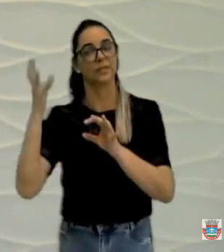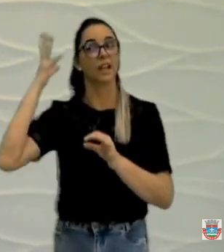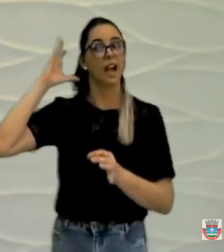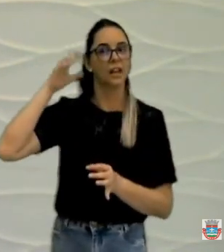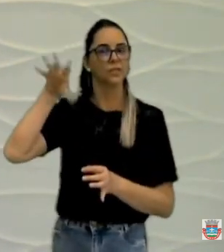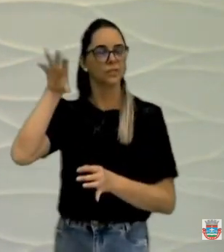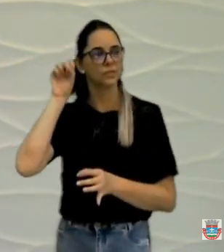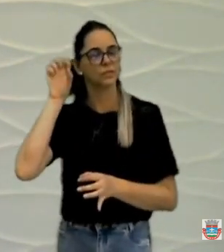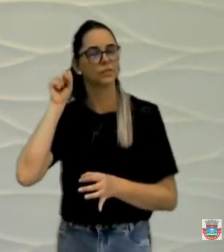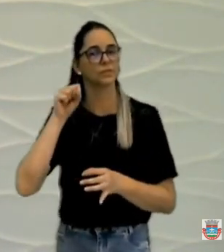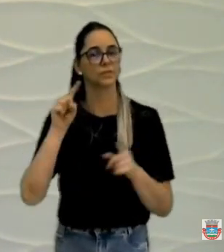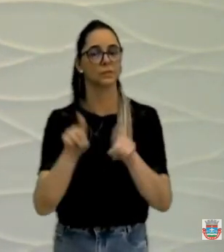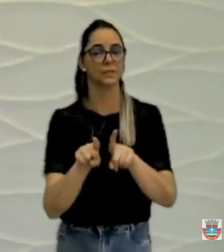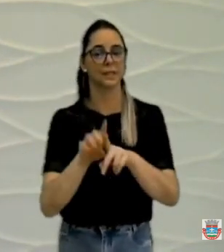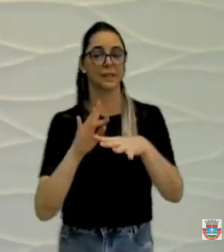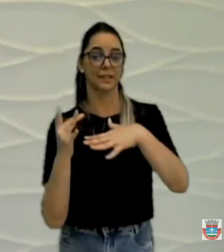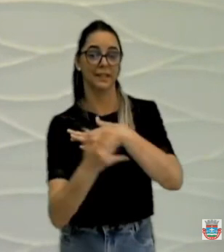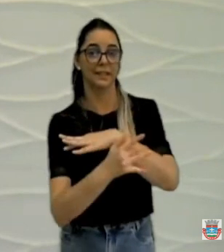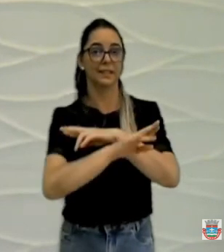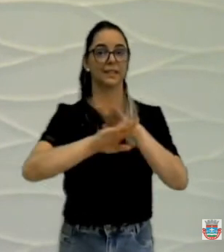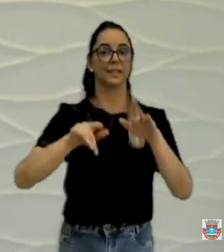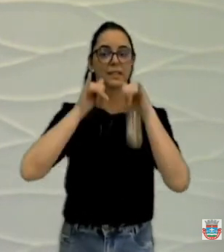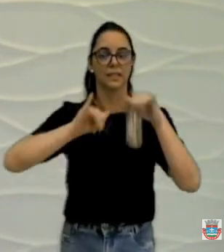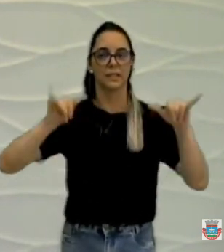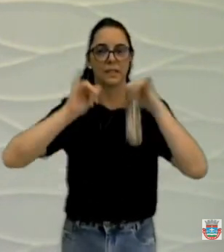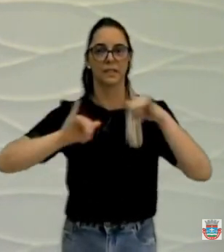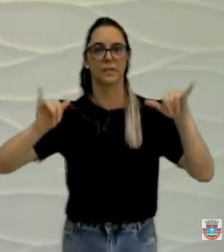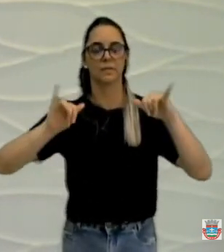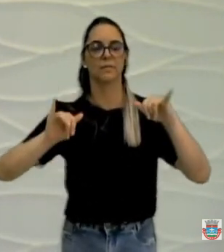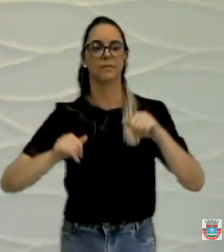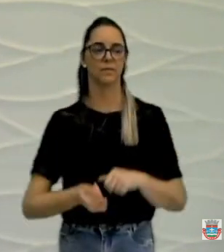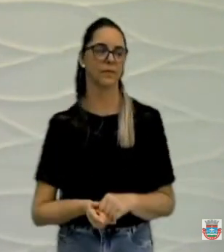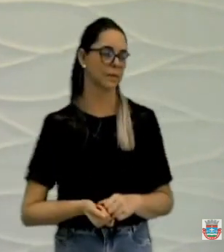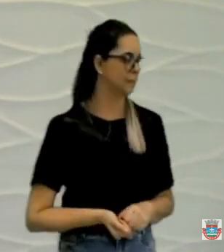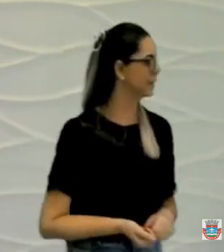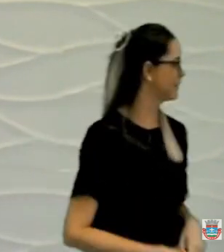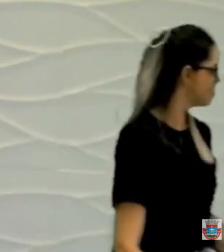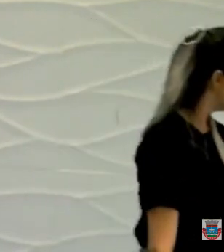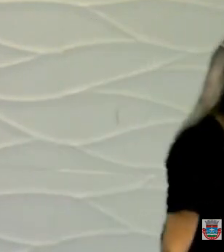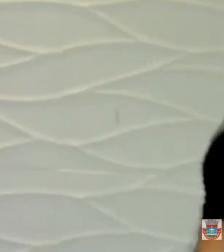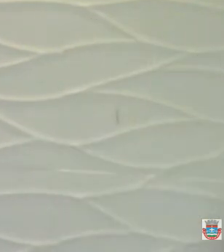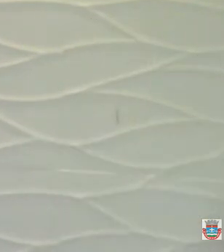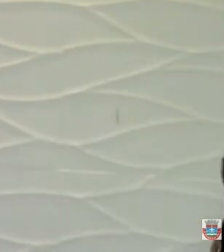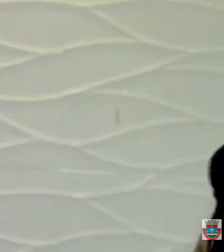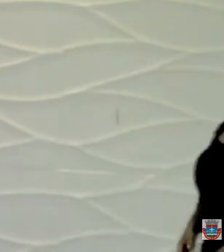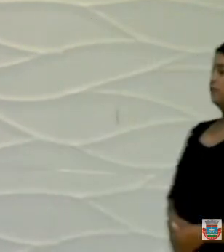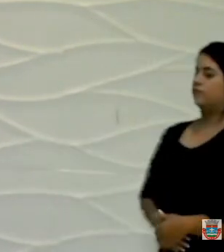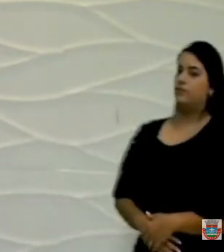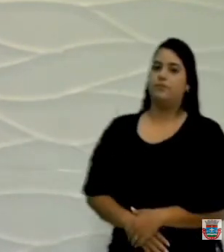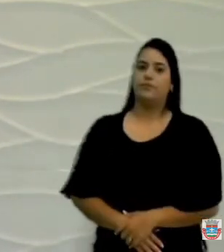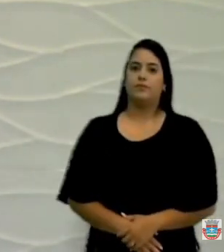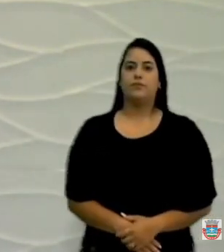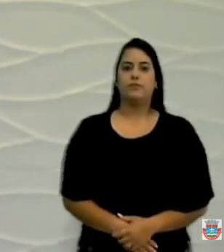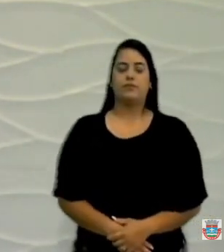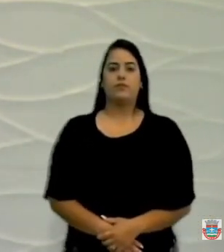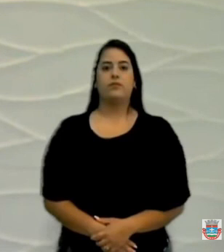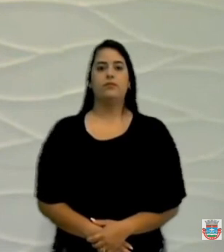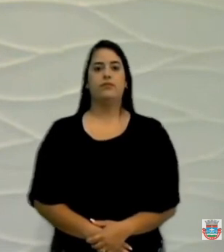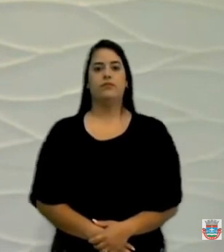através da internet, dos sites que transmitem as sessões desta casa. Bom dia, nosso amigo Toninho, que está aqui presente na sessão de hoje.